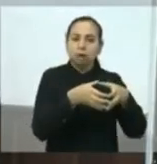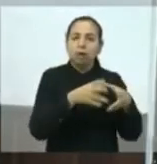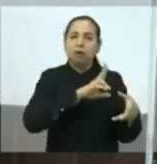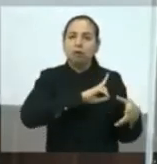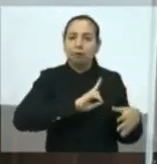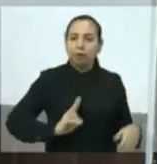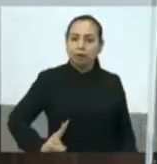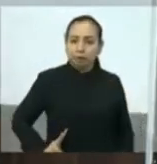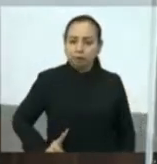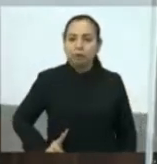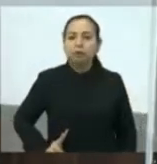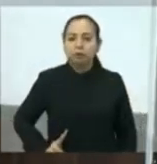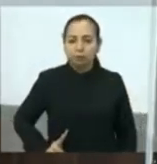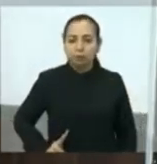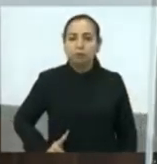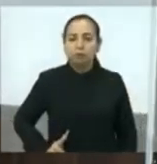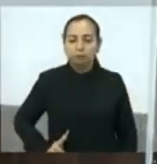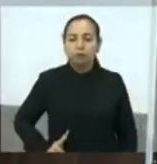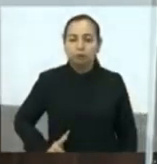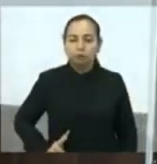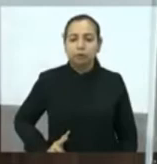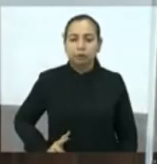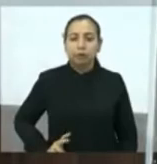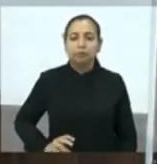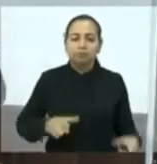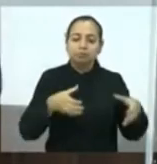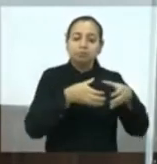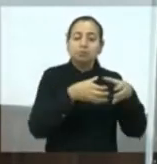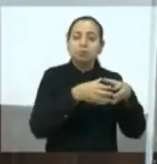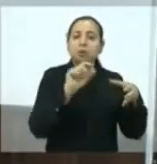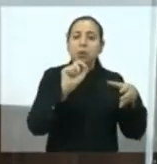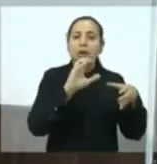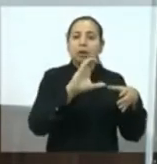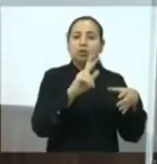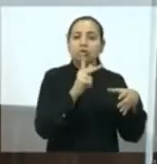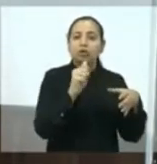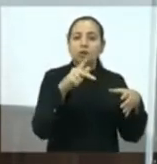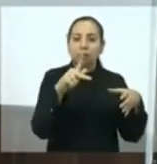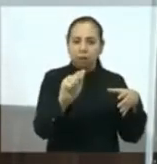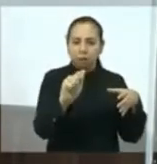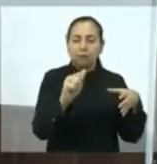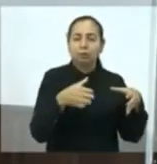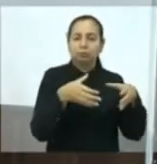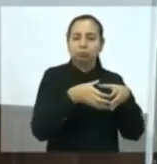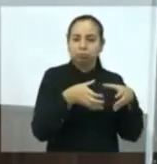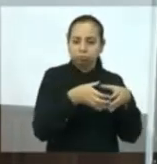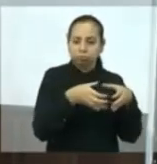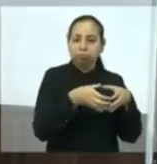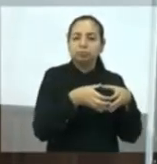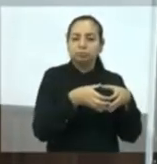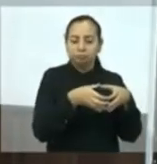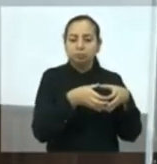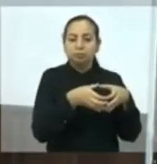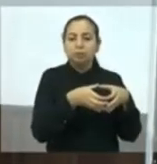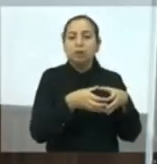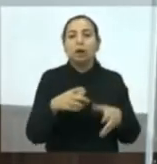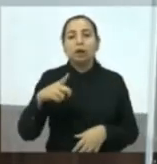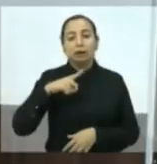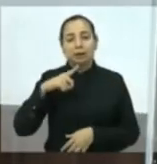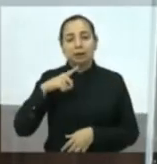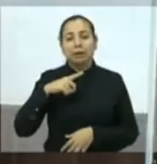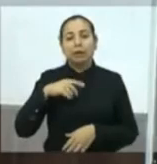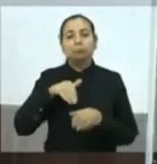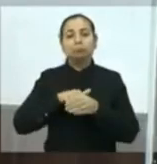e a sua chapa. Ainda nós, caracterizados como pré-candidatos,